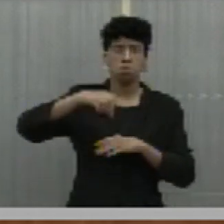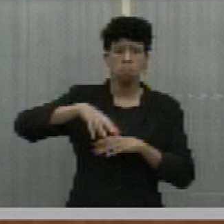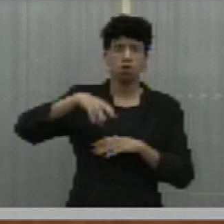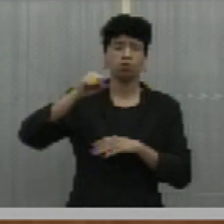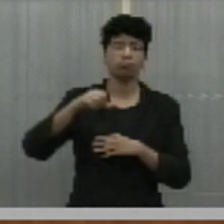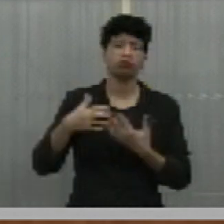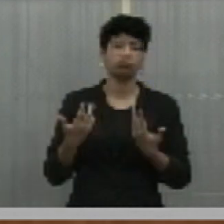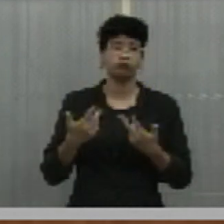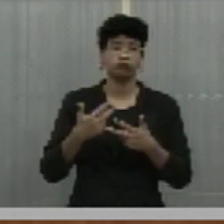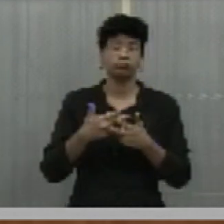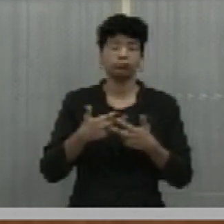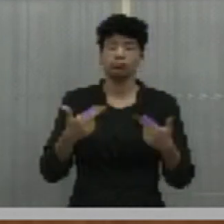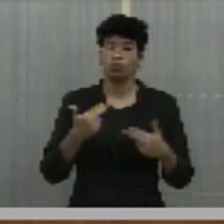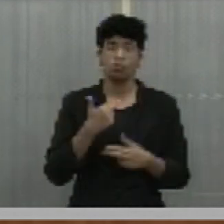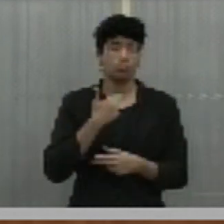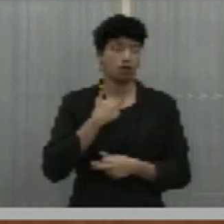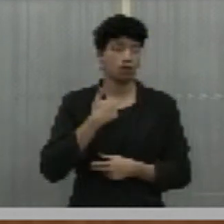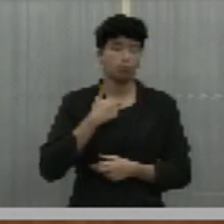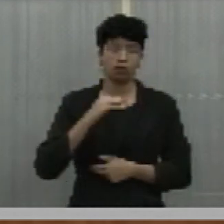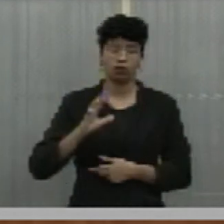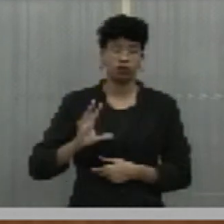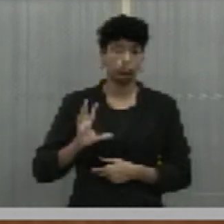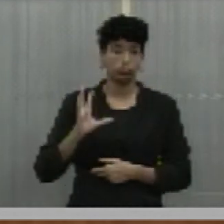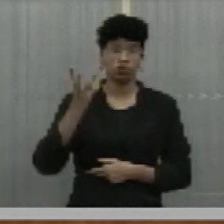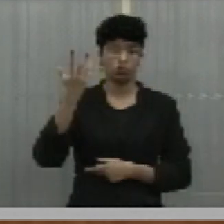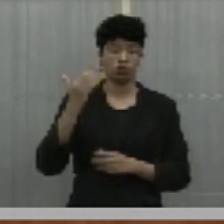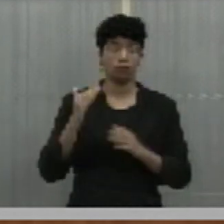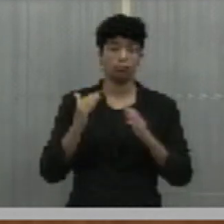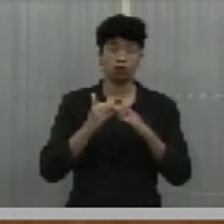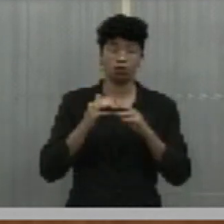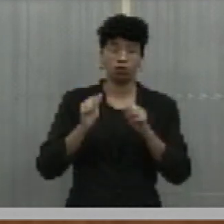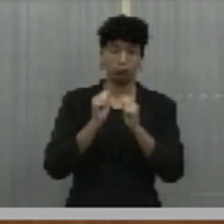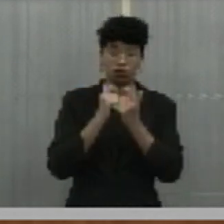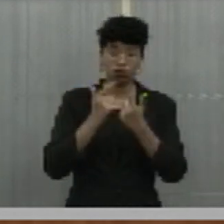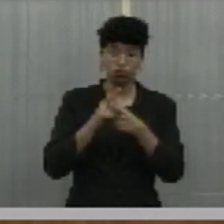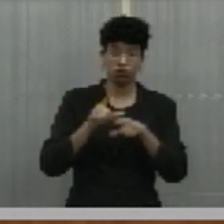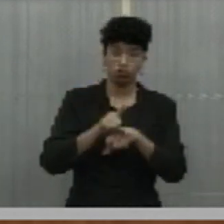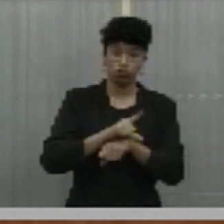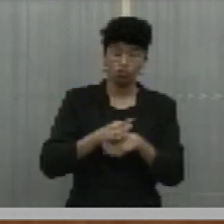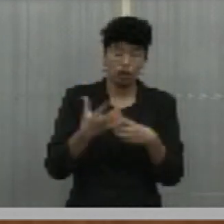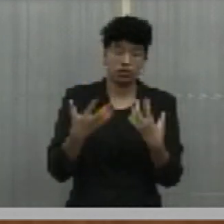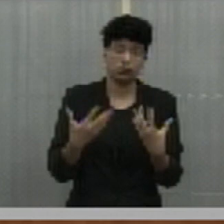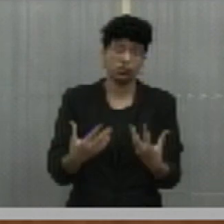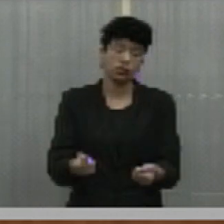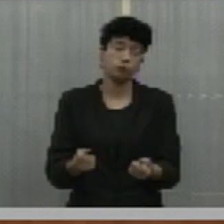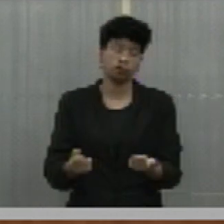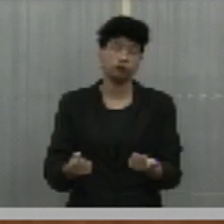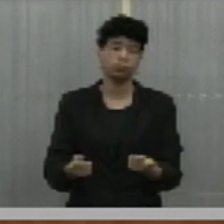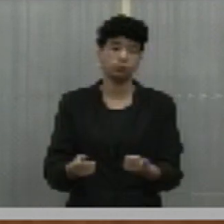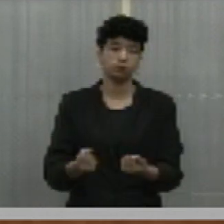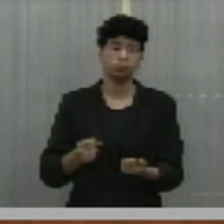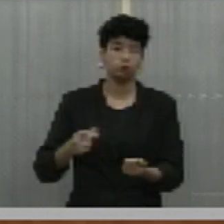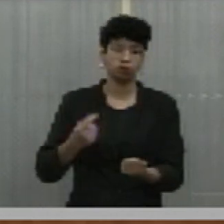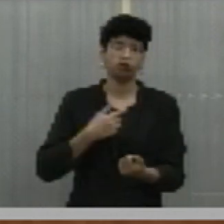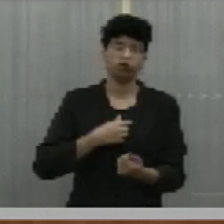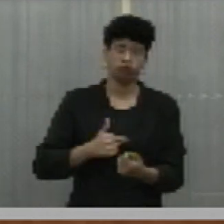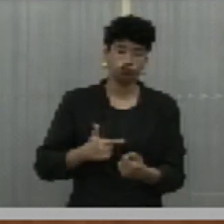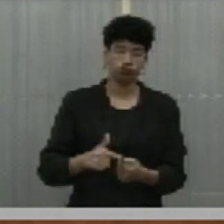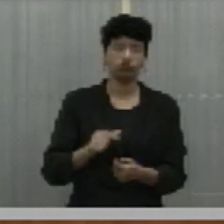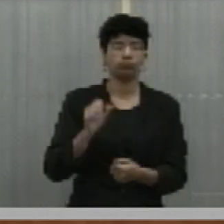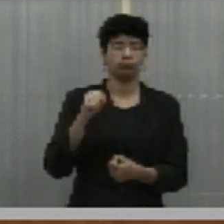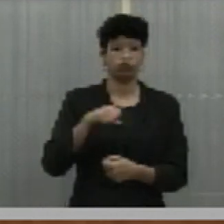Então, essas coisas não dá para a Casa Legislativa do Piauí ficar aquada. Nós vamos, sim,